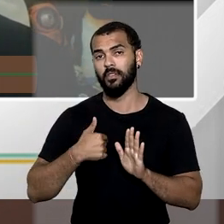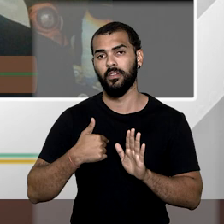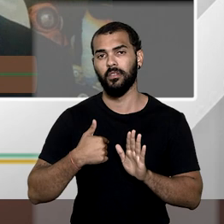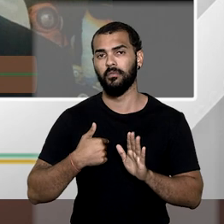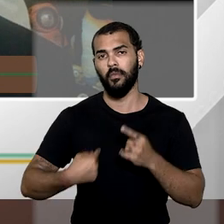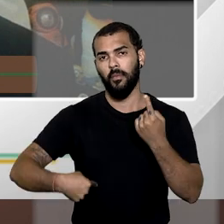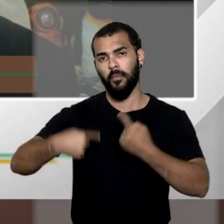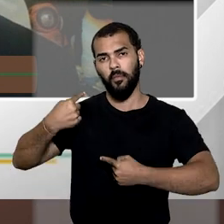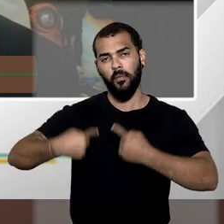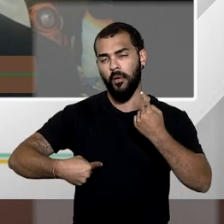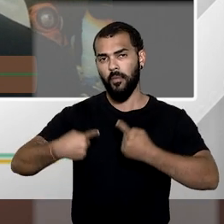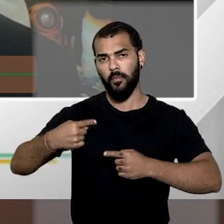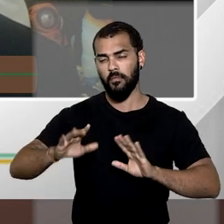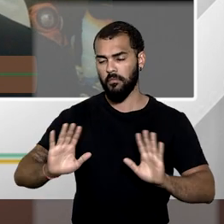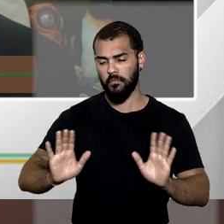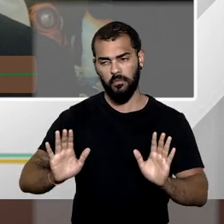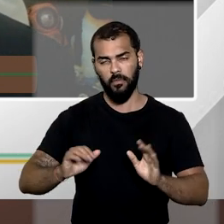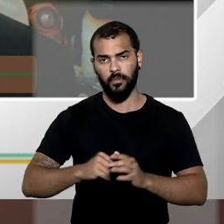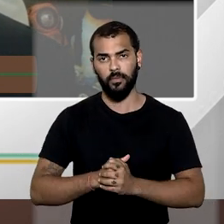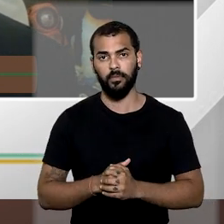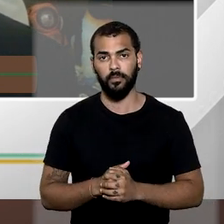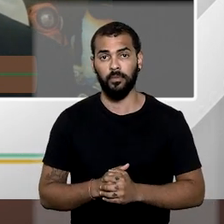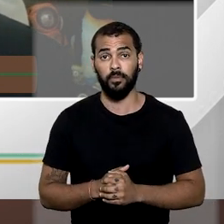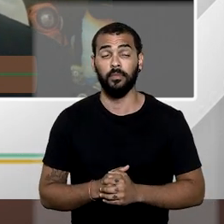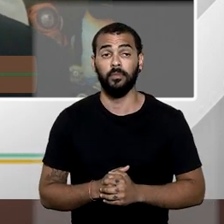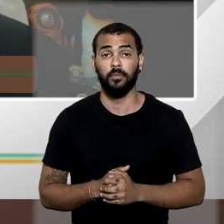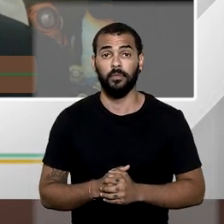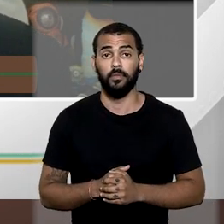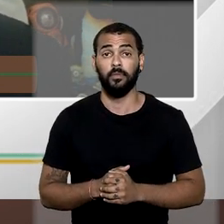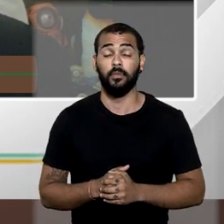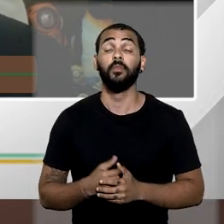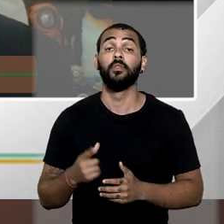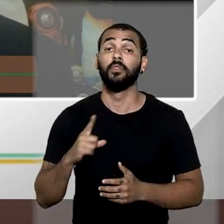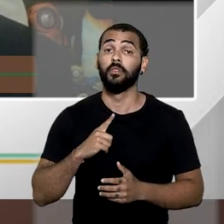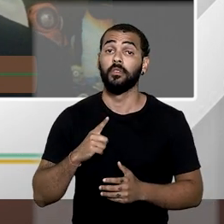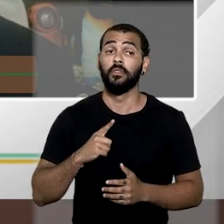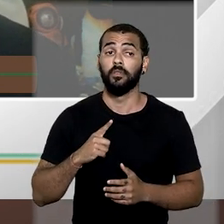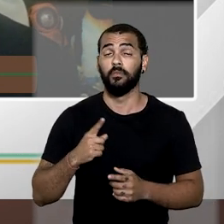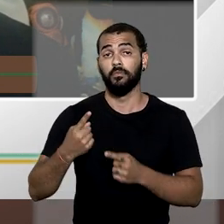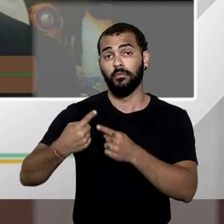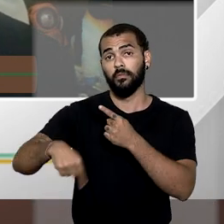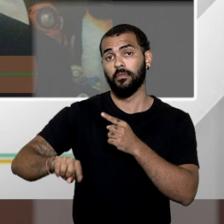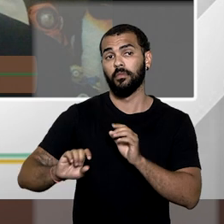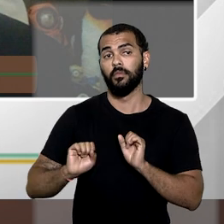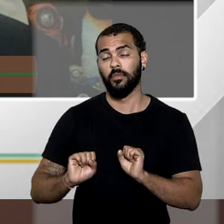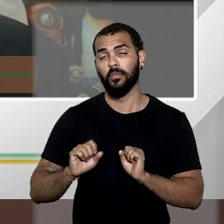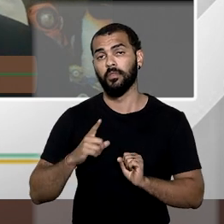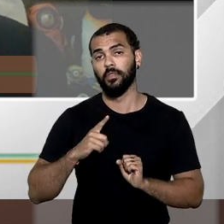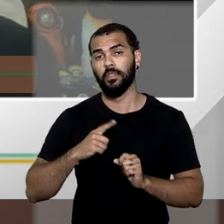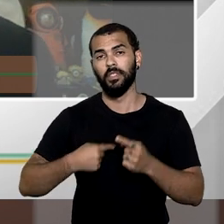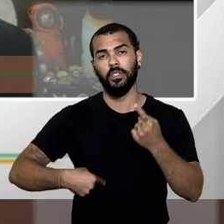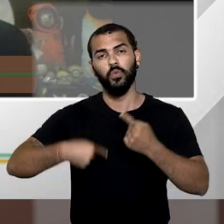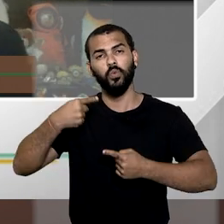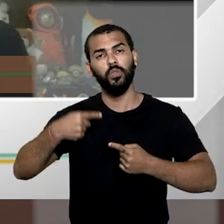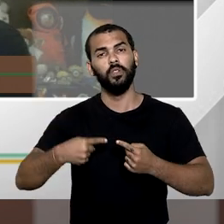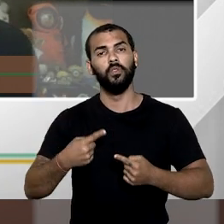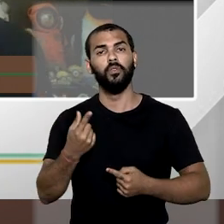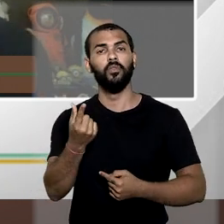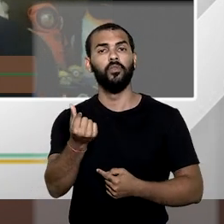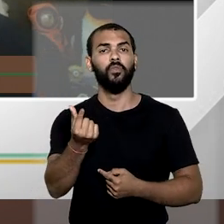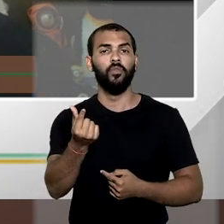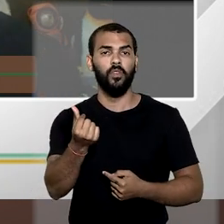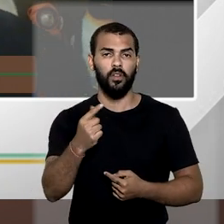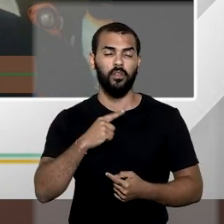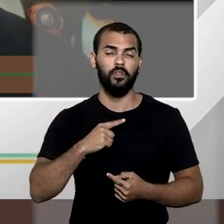entrar na polêmica que ele suscita essa contestação singe-se à discussão do preço que é